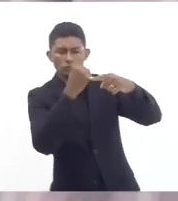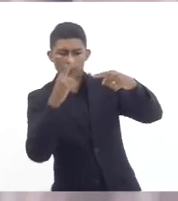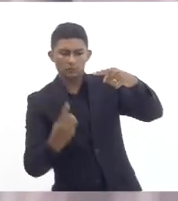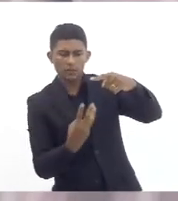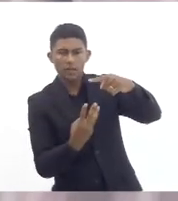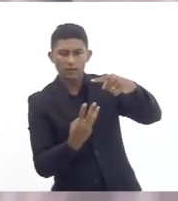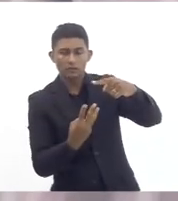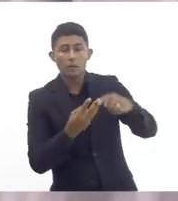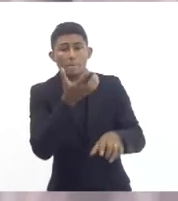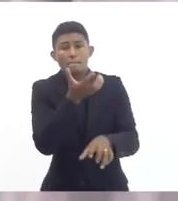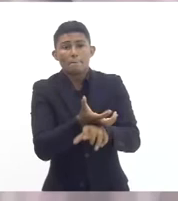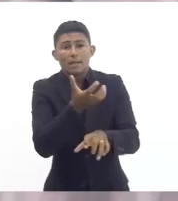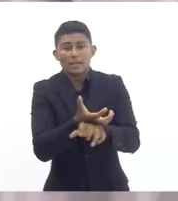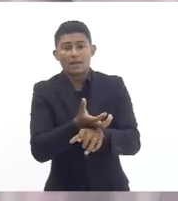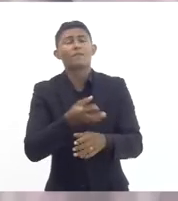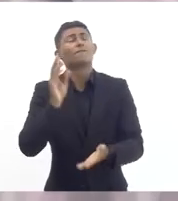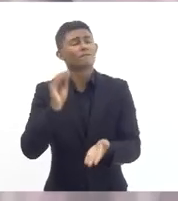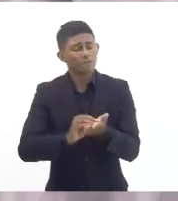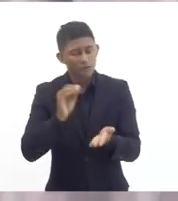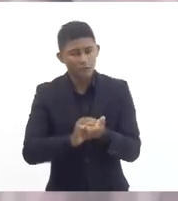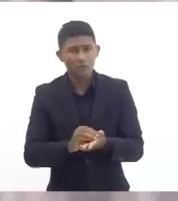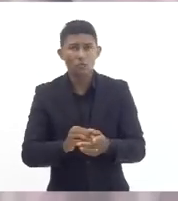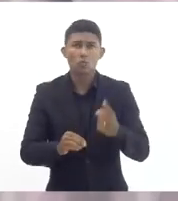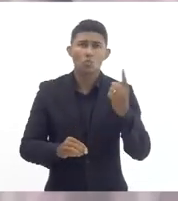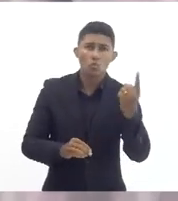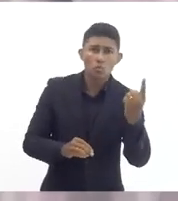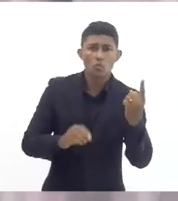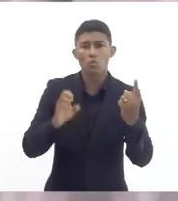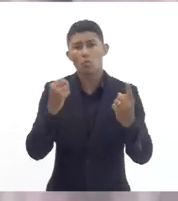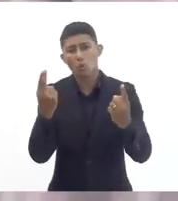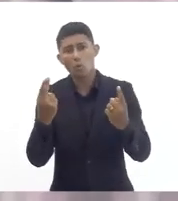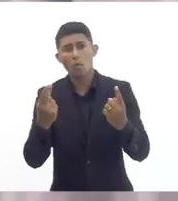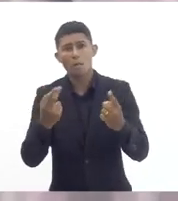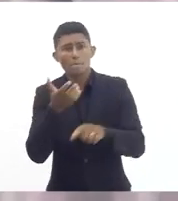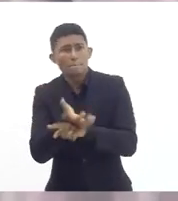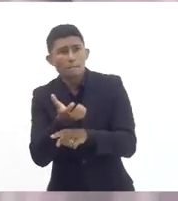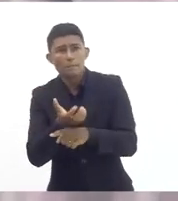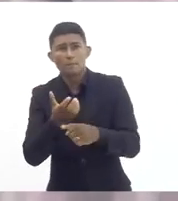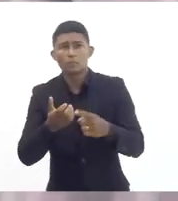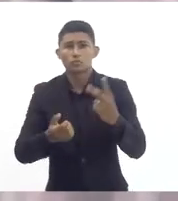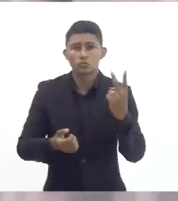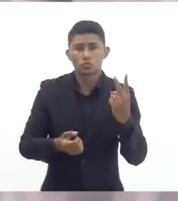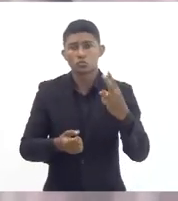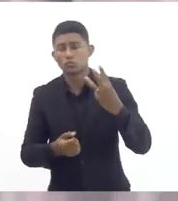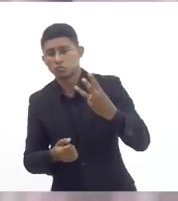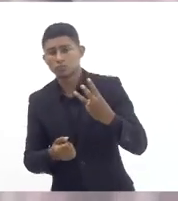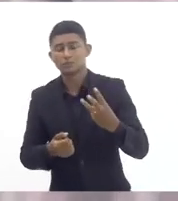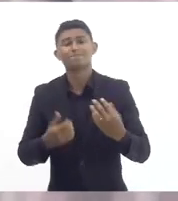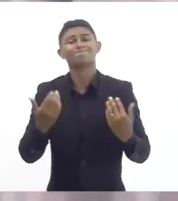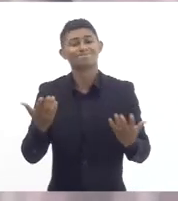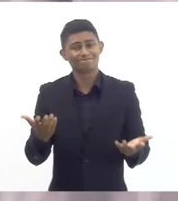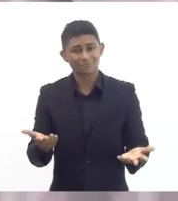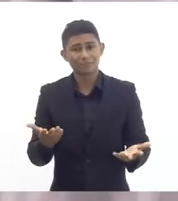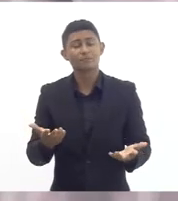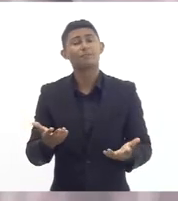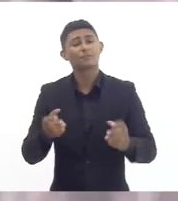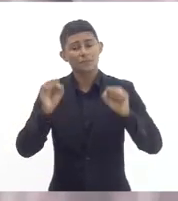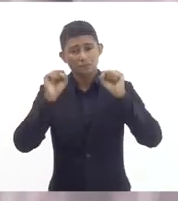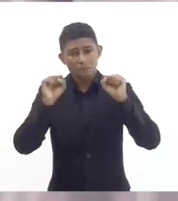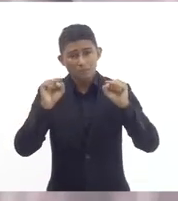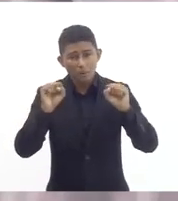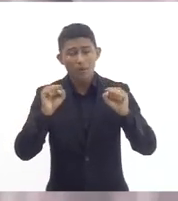mais disciplinas porque como tem essa questão que a Seduc chamou de turmas fictícias é provável que algumas turmas tenham carências